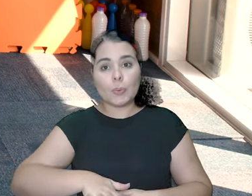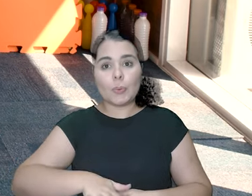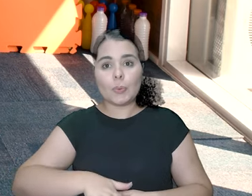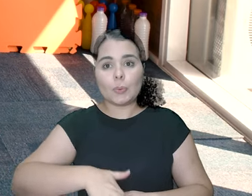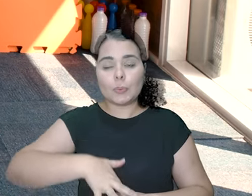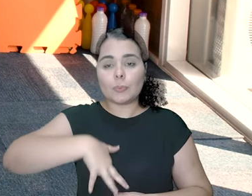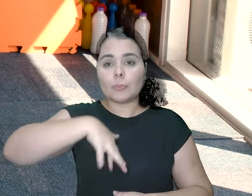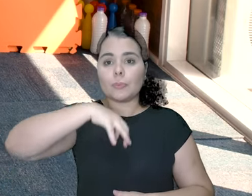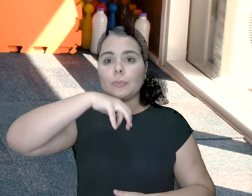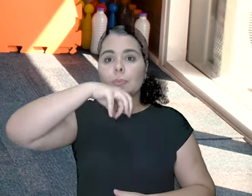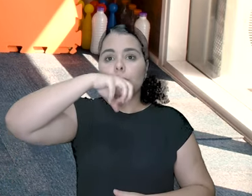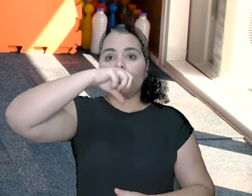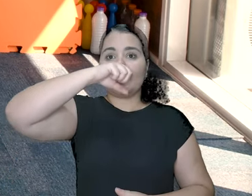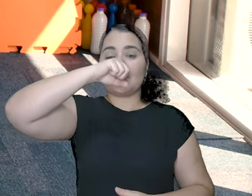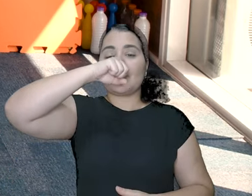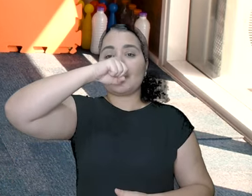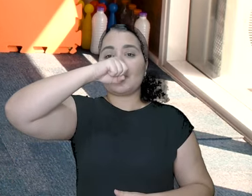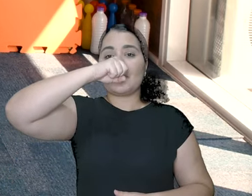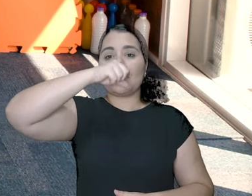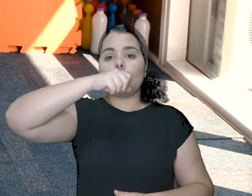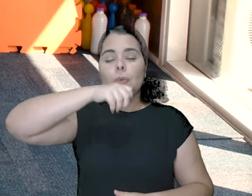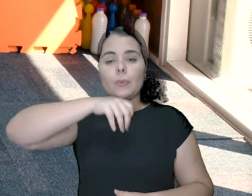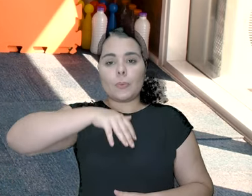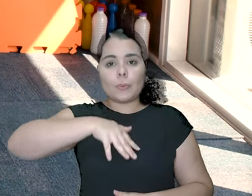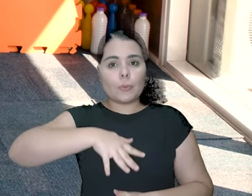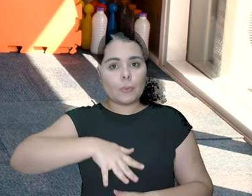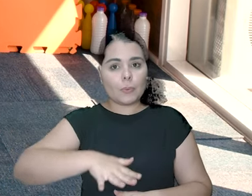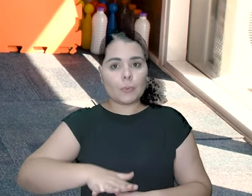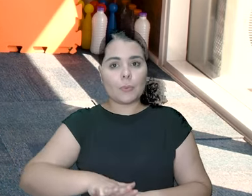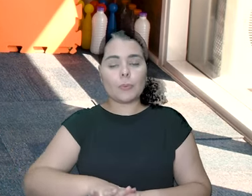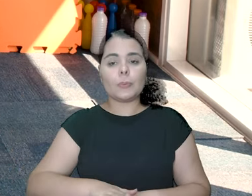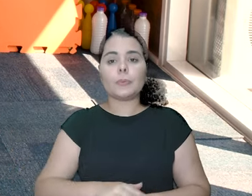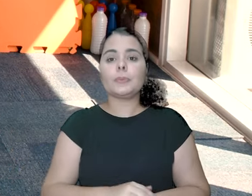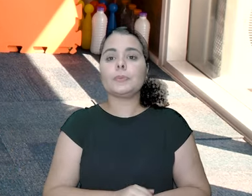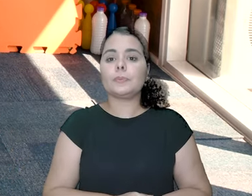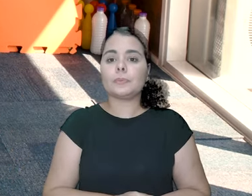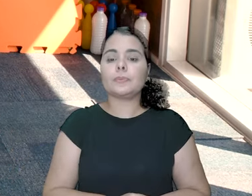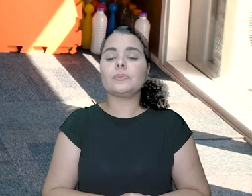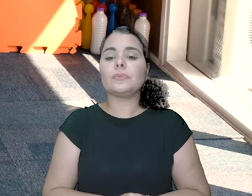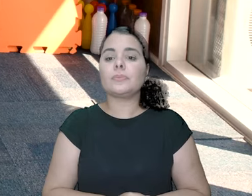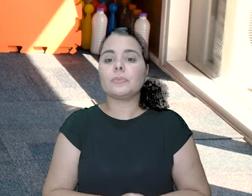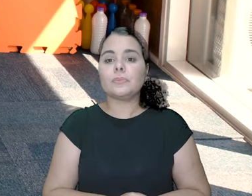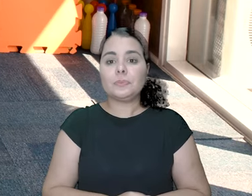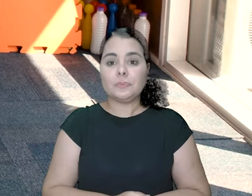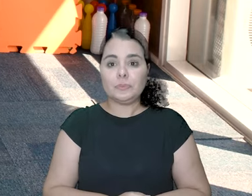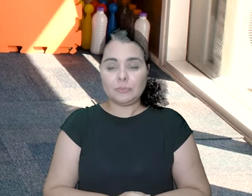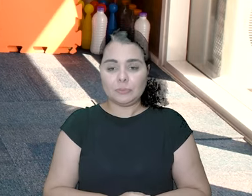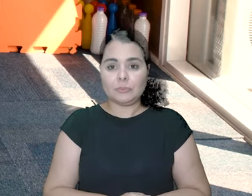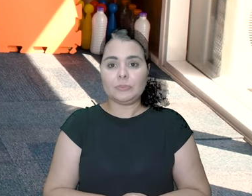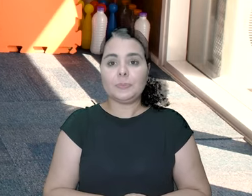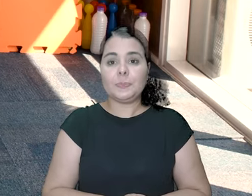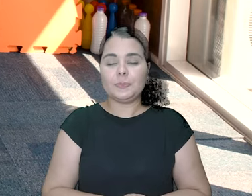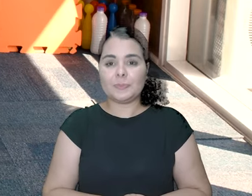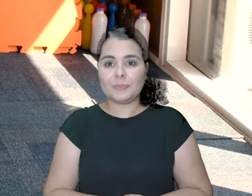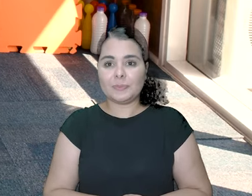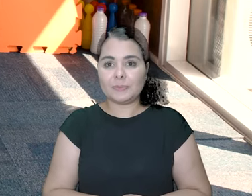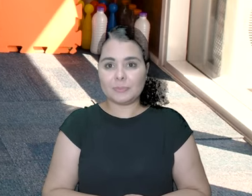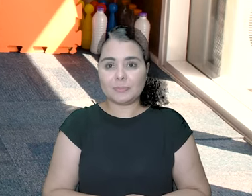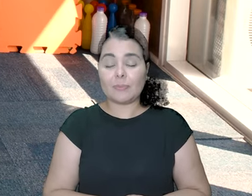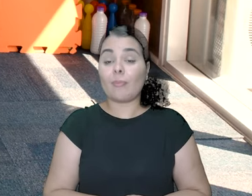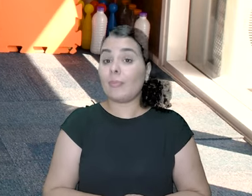Pega o ovo lá em cima e quebra no joelho. Pega o ovo lá em cima e quebra no joelho. E vai!